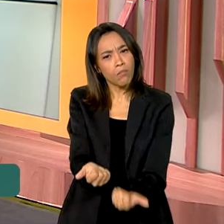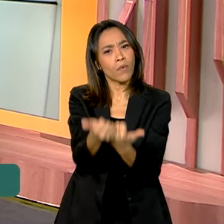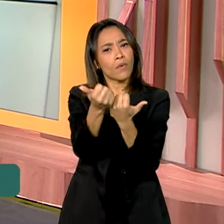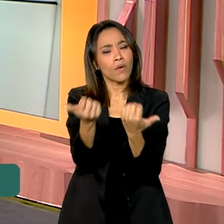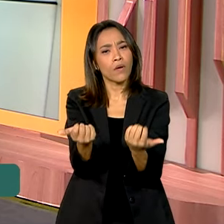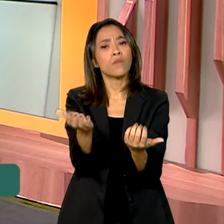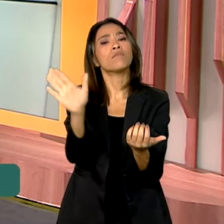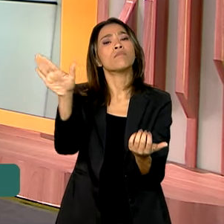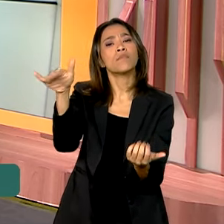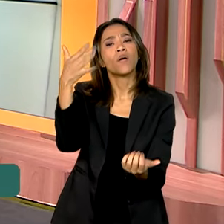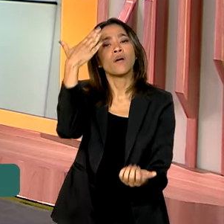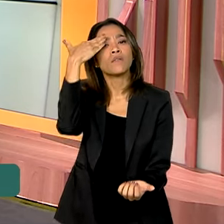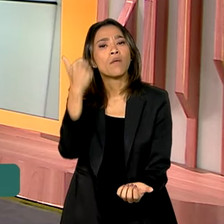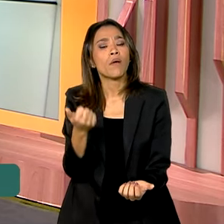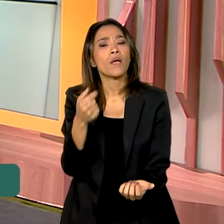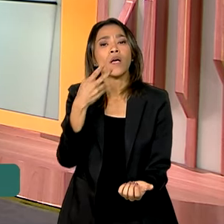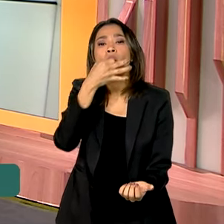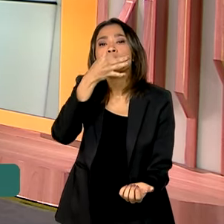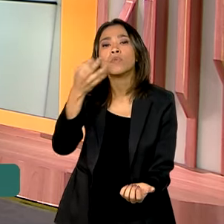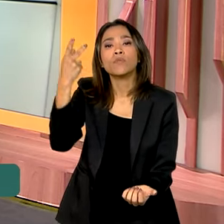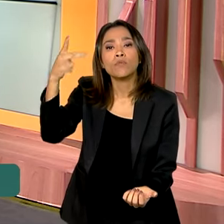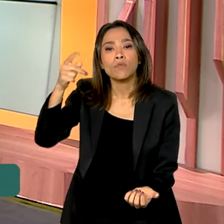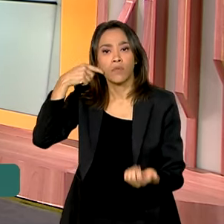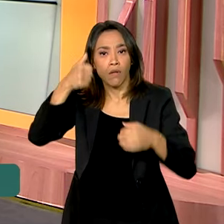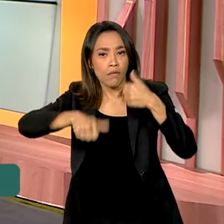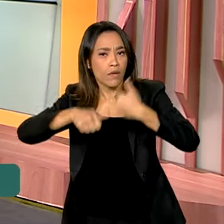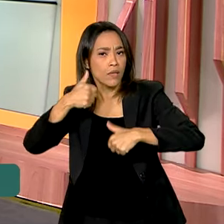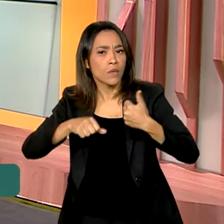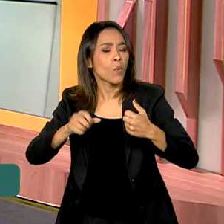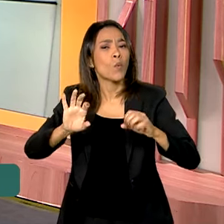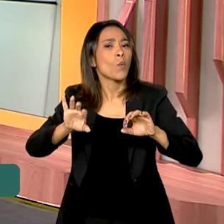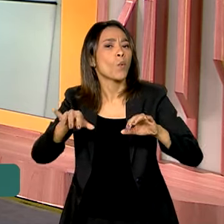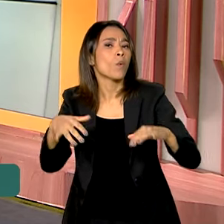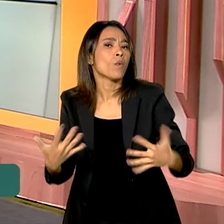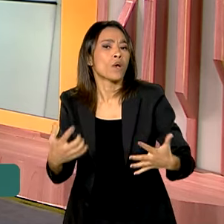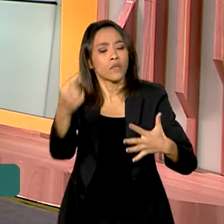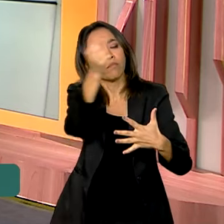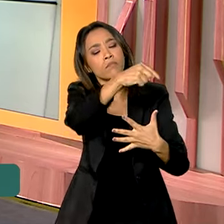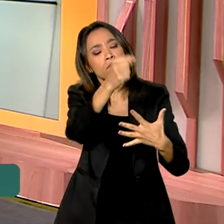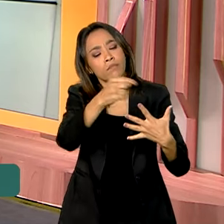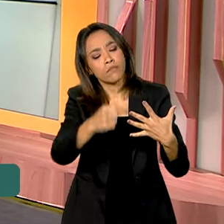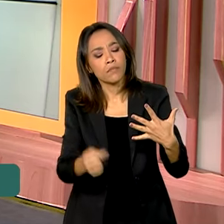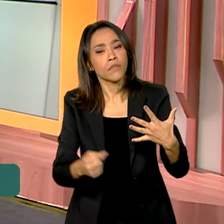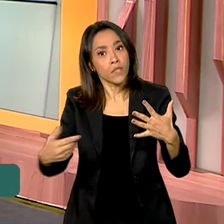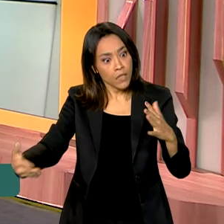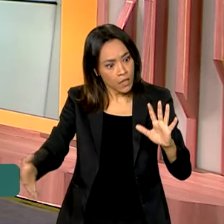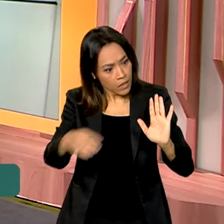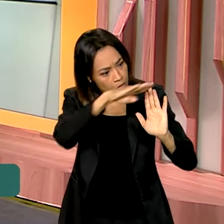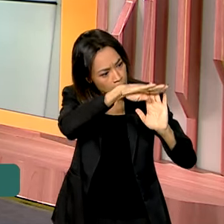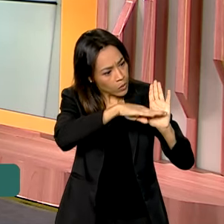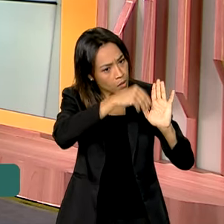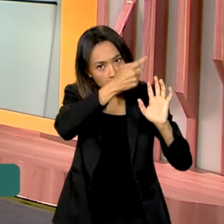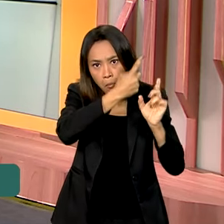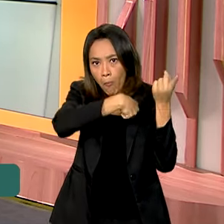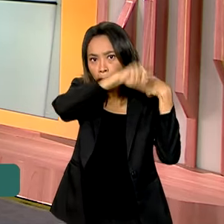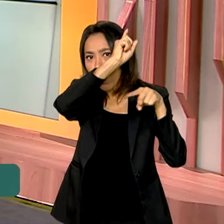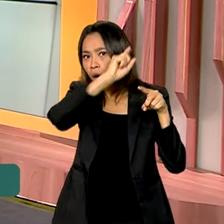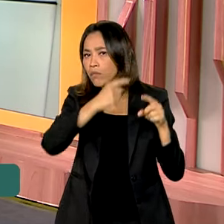queria saber, na avaliação da senhora, quais são esses principais aspectos que tornaram esse programa tão bem sucedido?